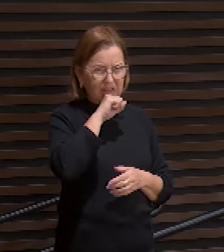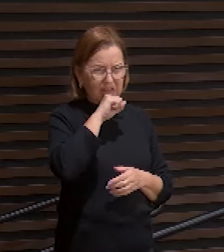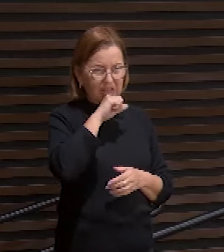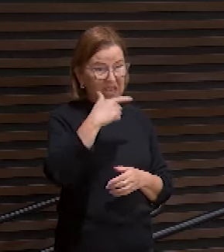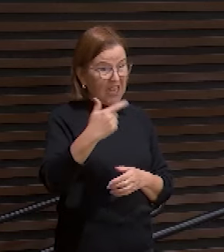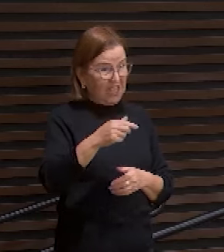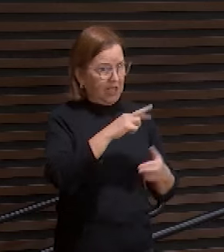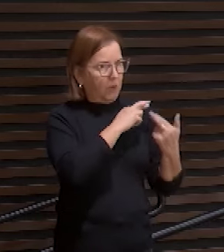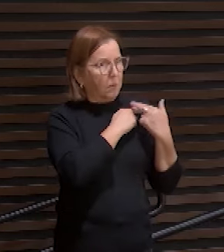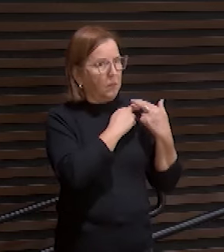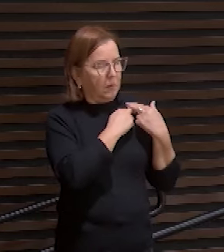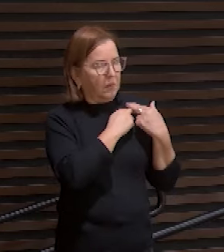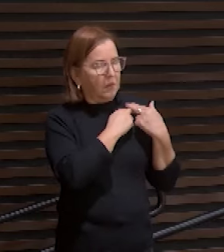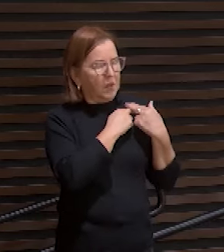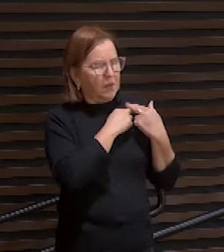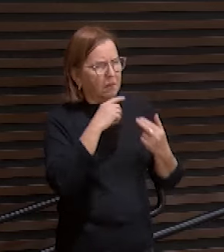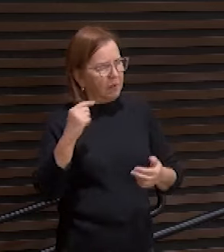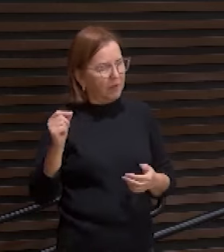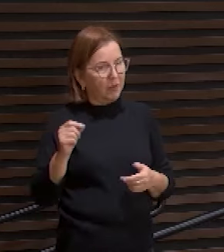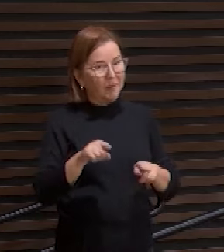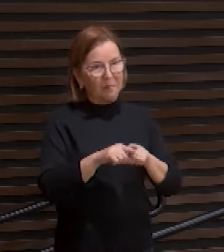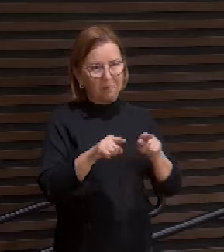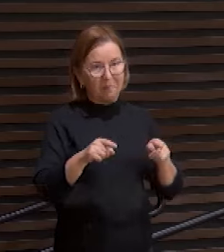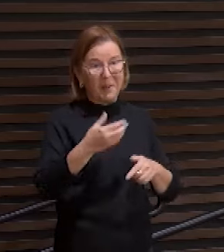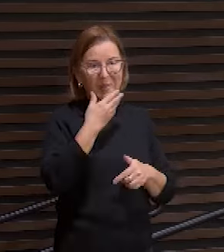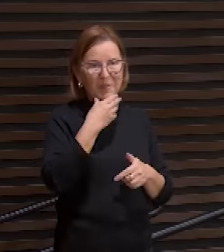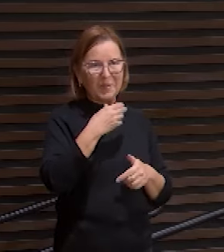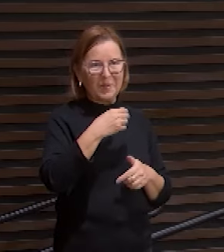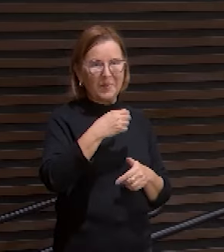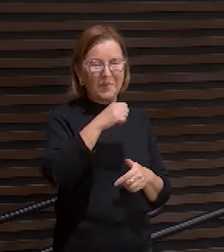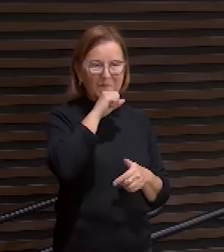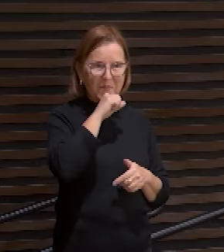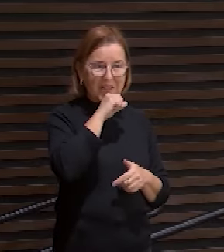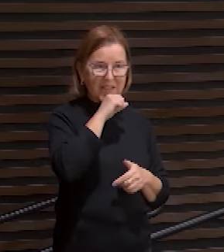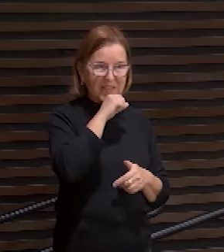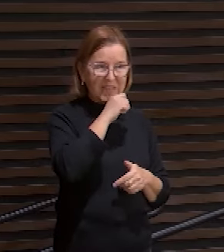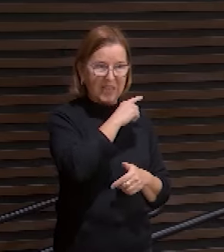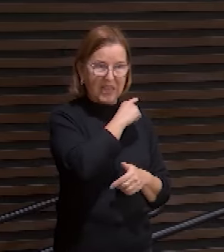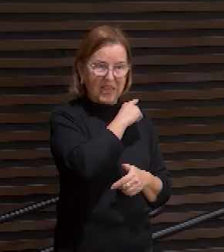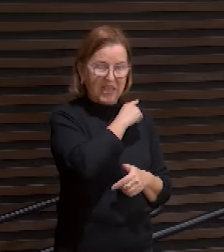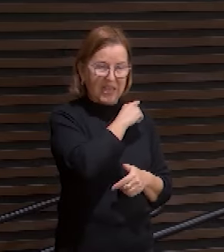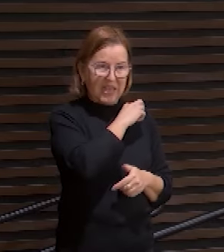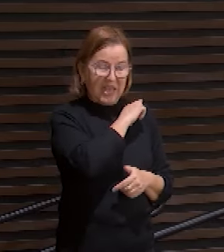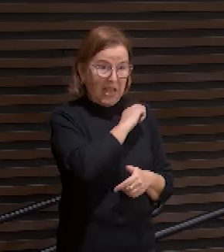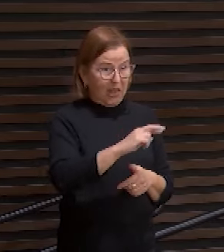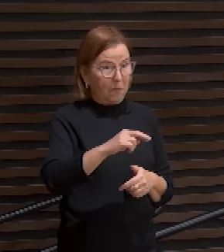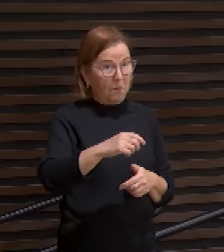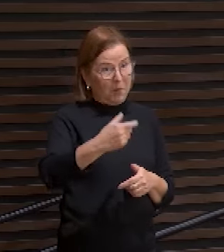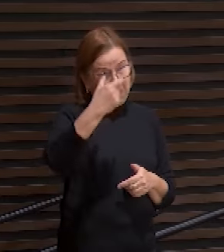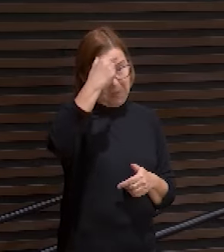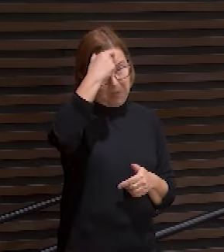faria mas um pai responsável e moral o que que ele faz